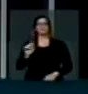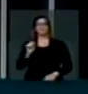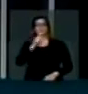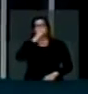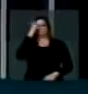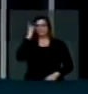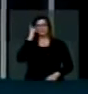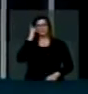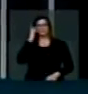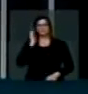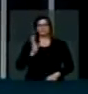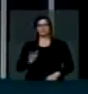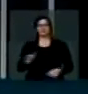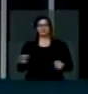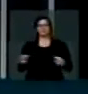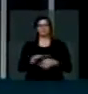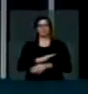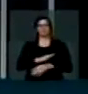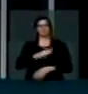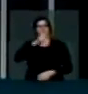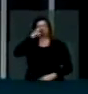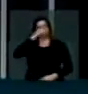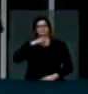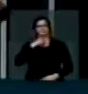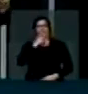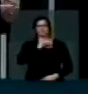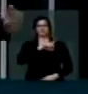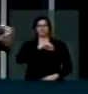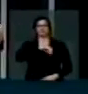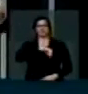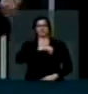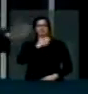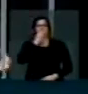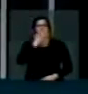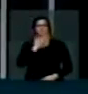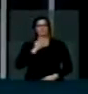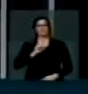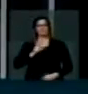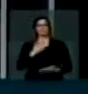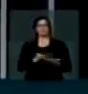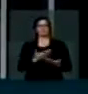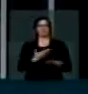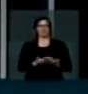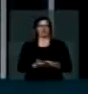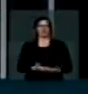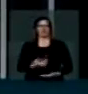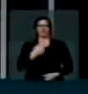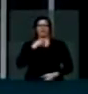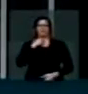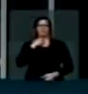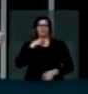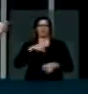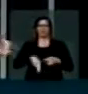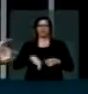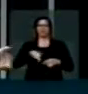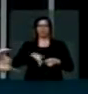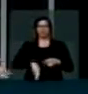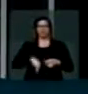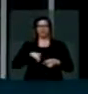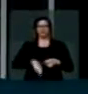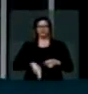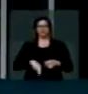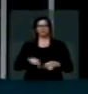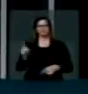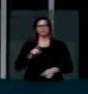que possam, por si só, se sustentar, continuar estudando. Não podemos limitar o processo de